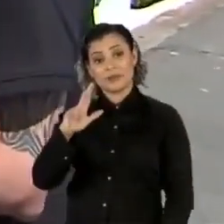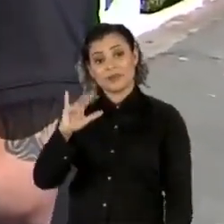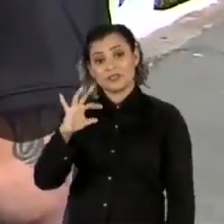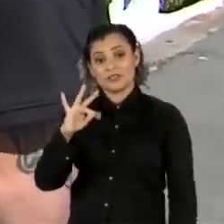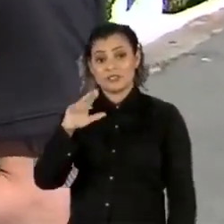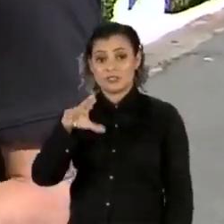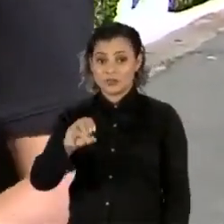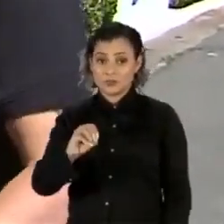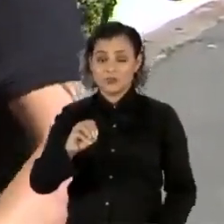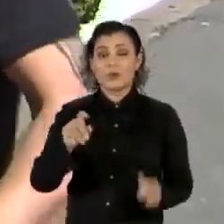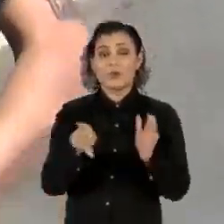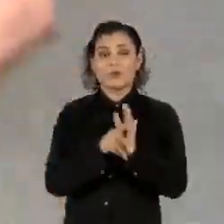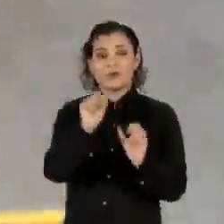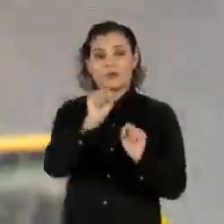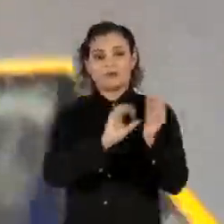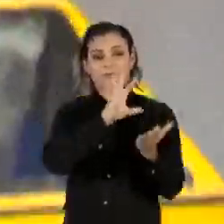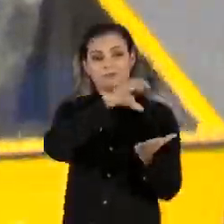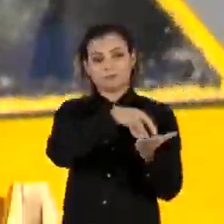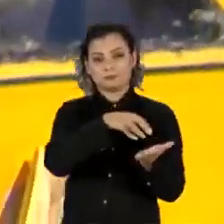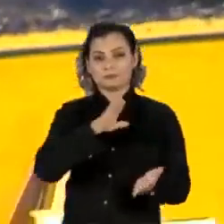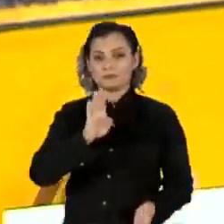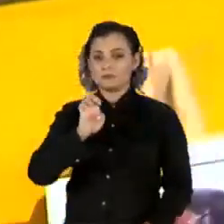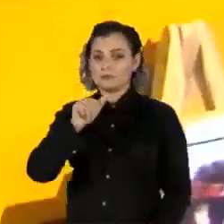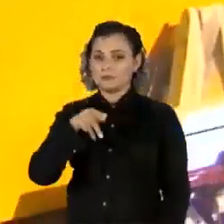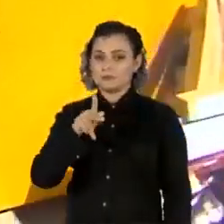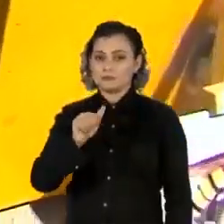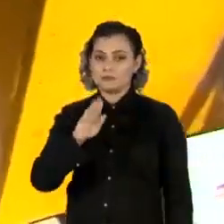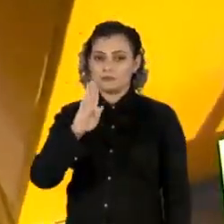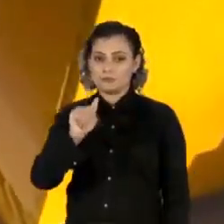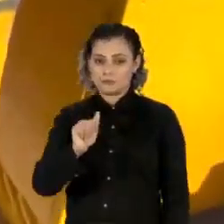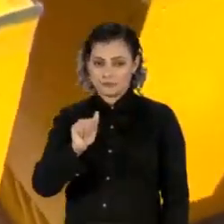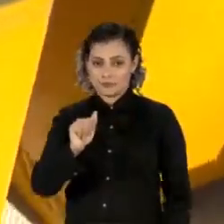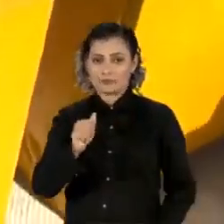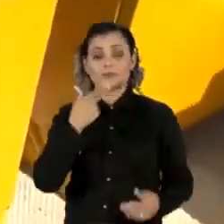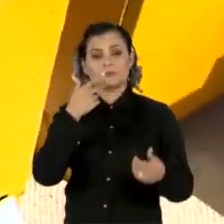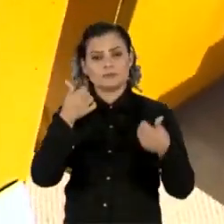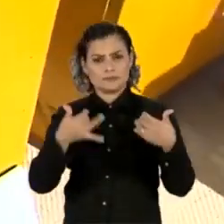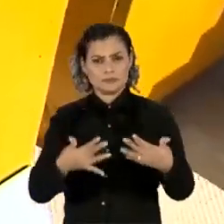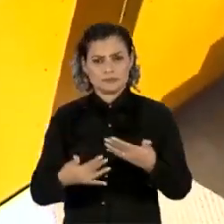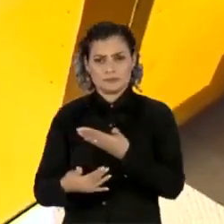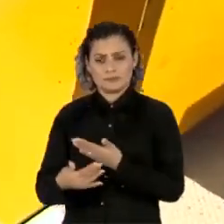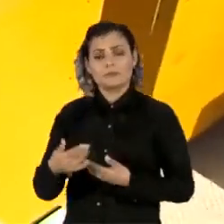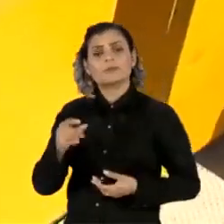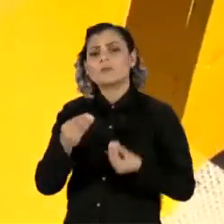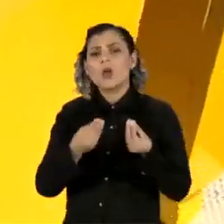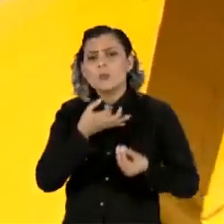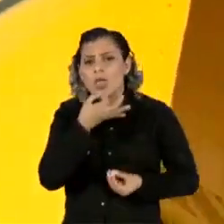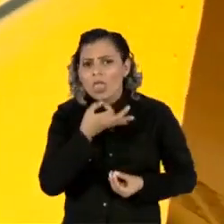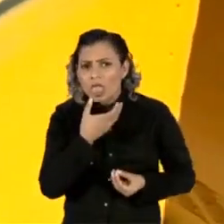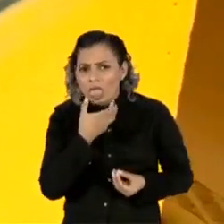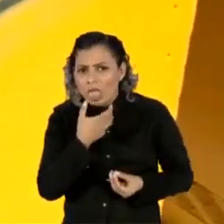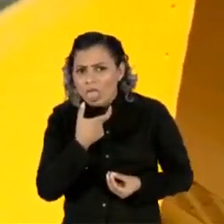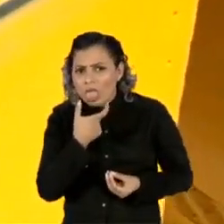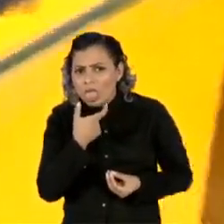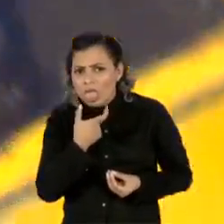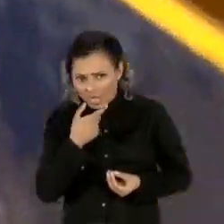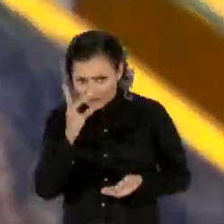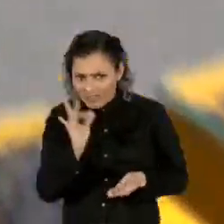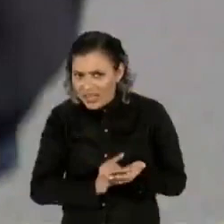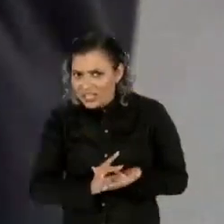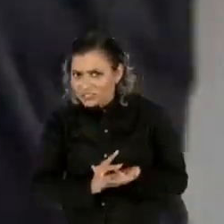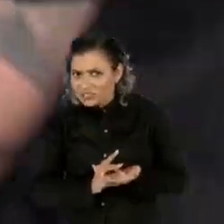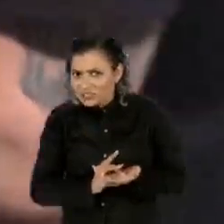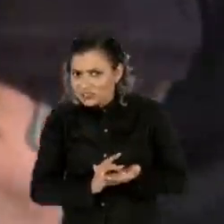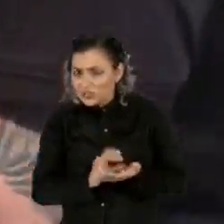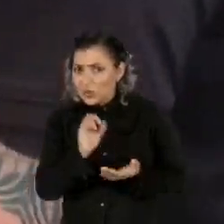Embrapa aqui também, para explicar, ele trouxe aqui algumas abelhas sem ferrão. Vai explicar um pouquinho mais. Essa previsão do Einstein, Cristiano, é um tanto quanto apocalíptica